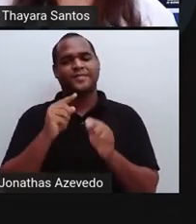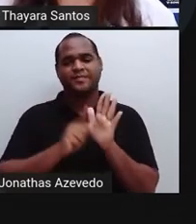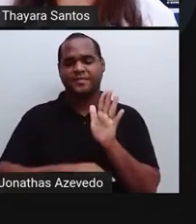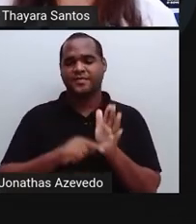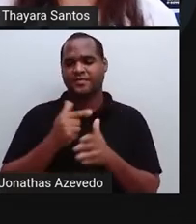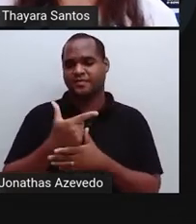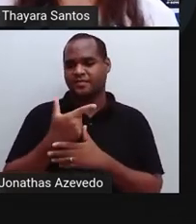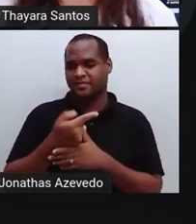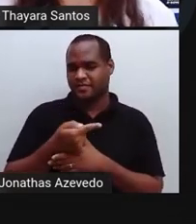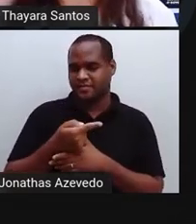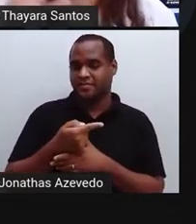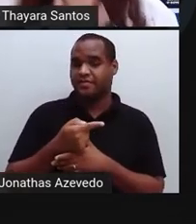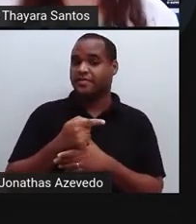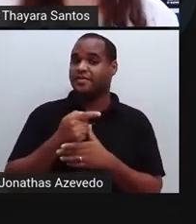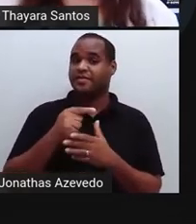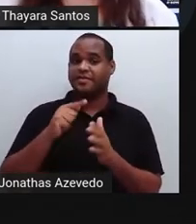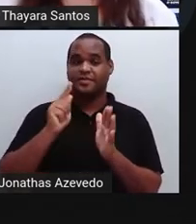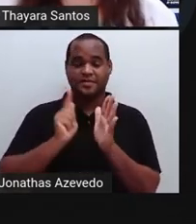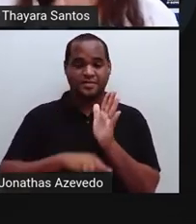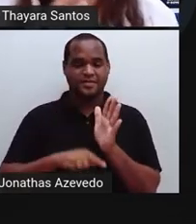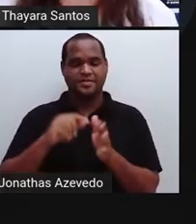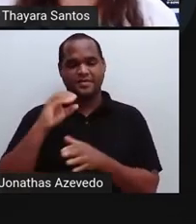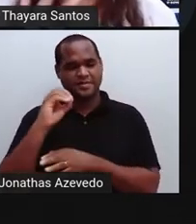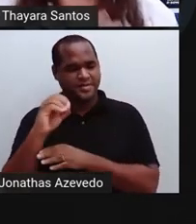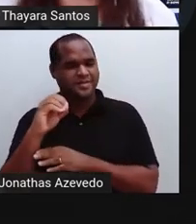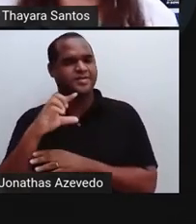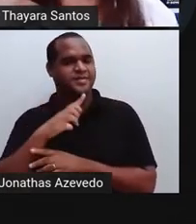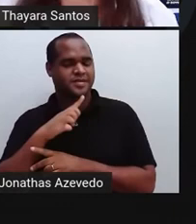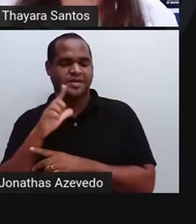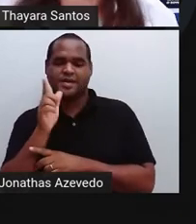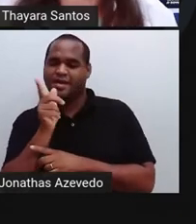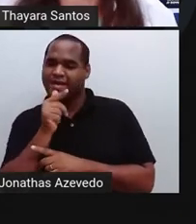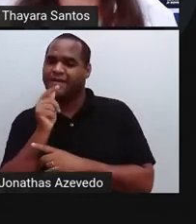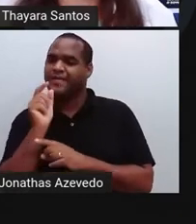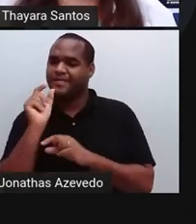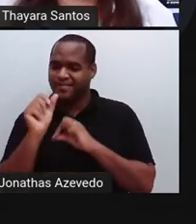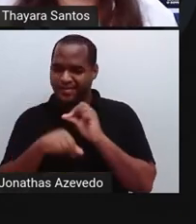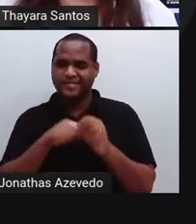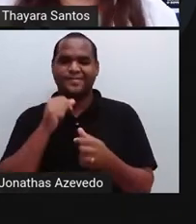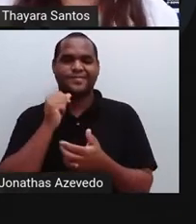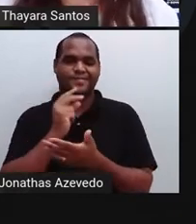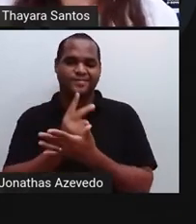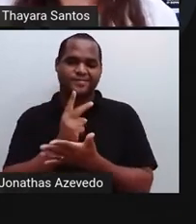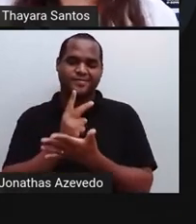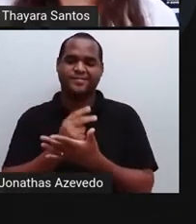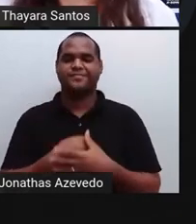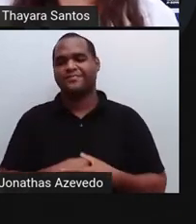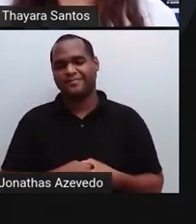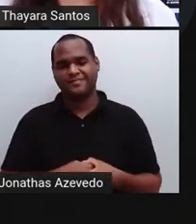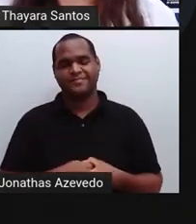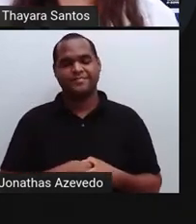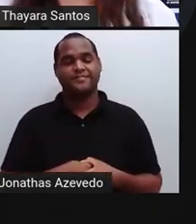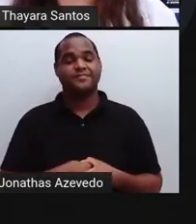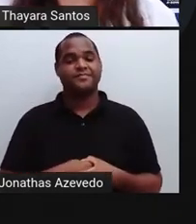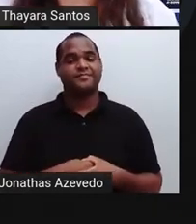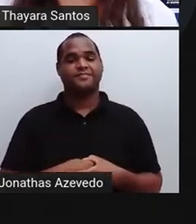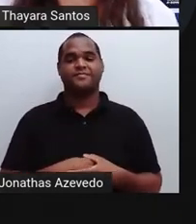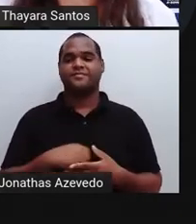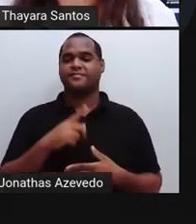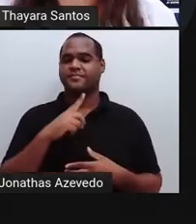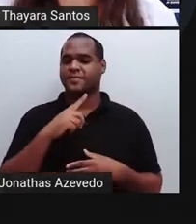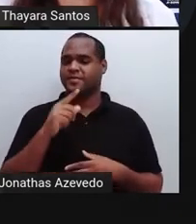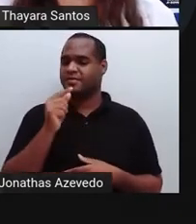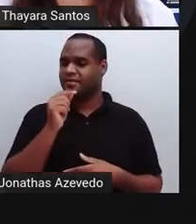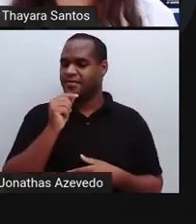graus, tudo que for abaixo de zero graus, no caso da água, ela sempre vai estar sólida. E agora a gente vai colocar mais